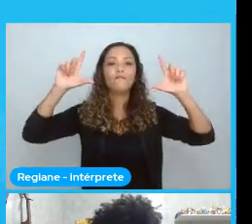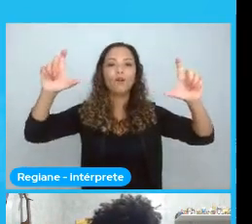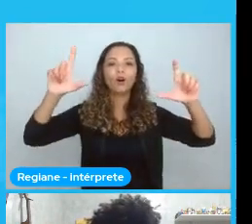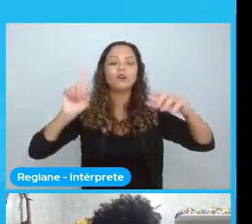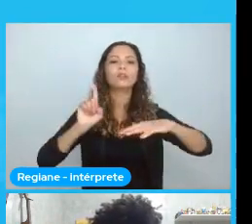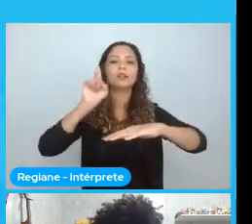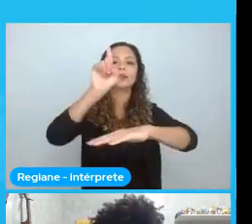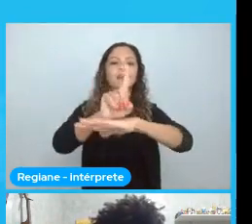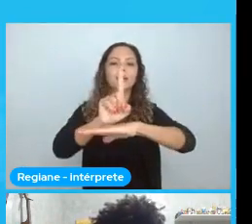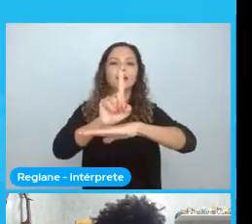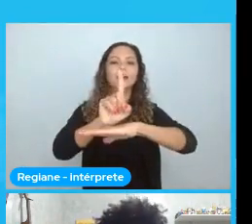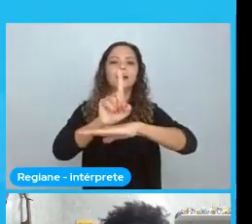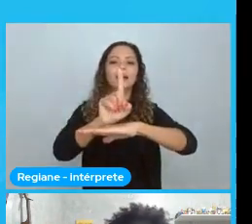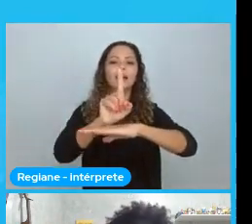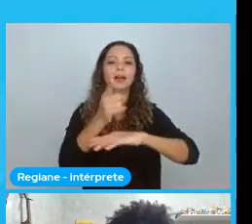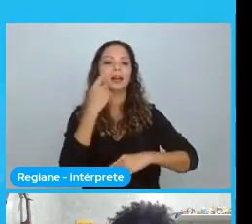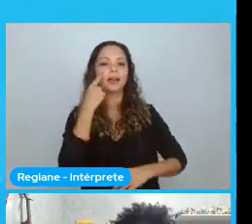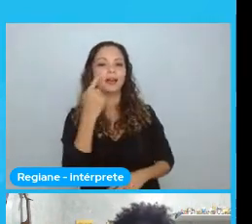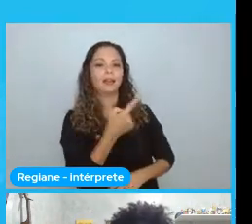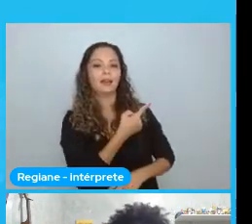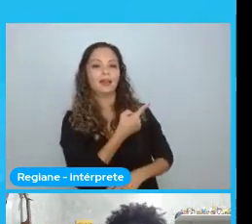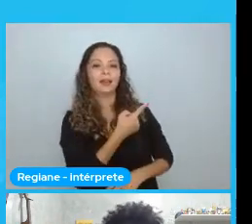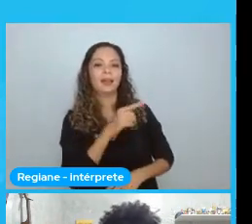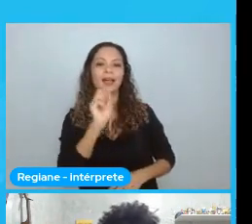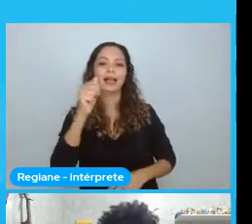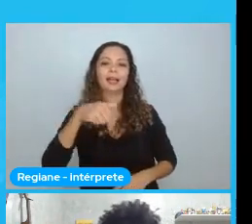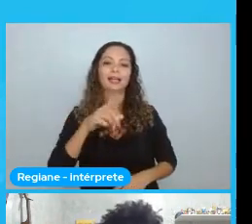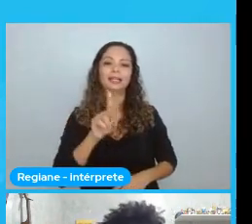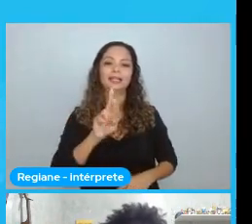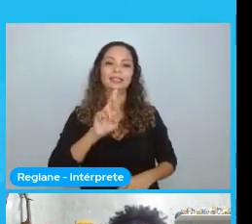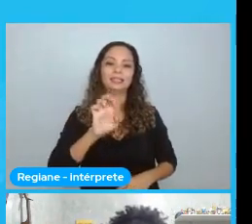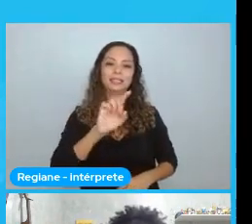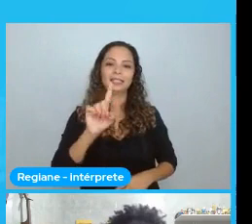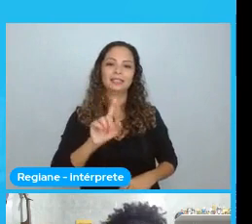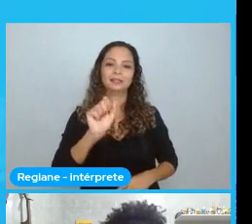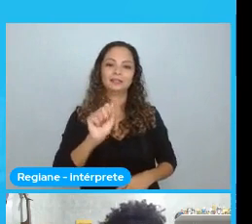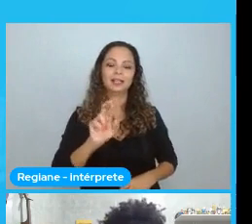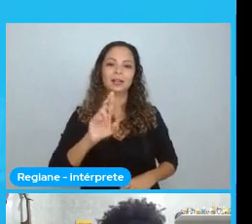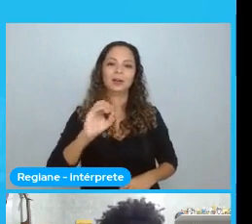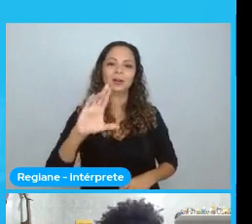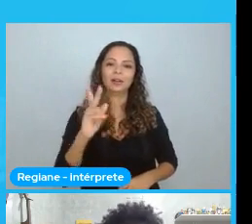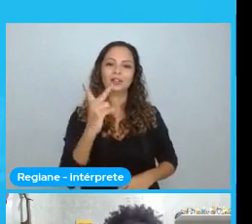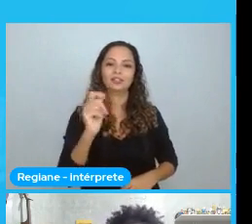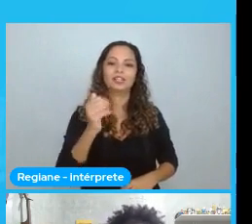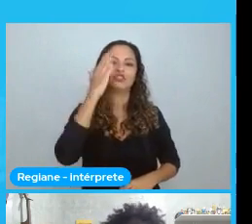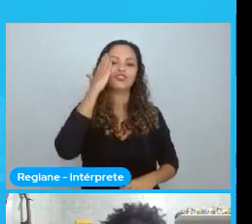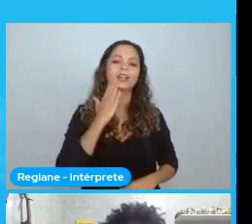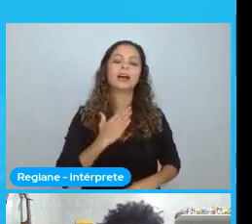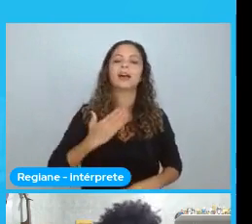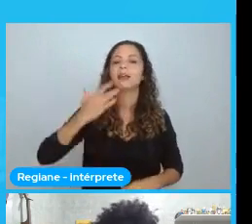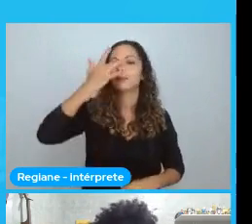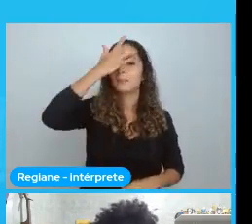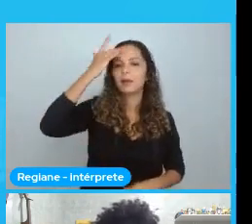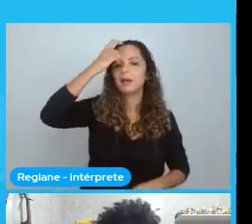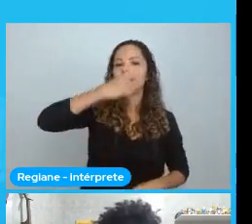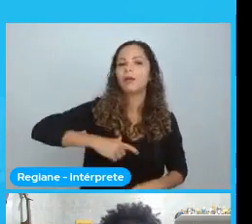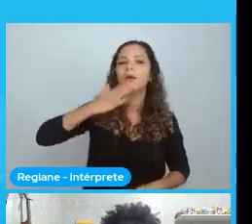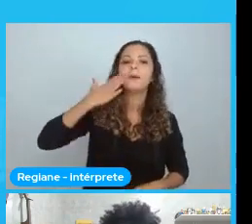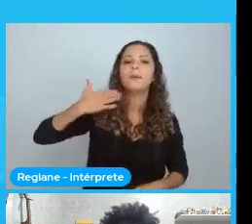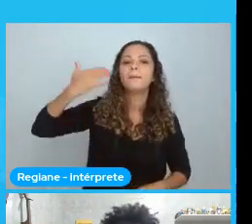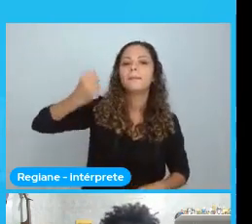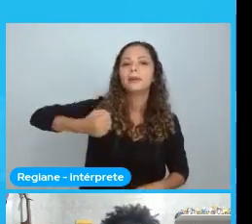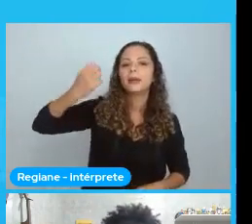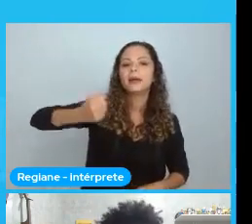gente branca. E aí, Andresa Rocha estava lá. Falando sobre a palestra. Cara, gente branca do RH. Inclusive, ela fez uma palestra.